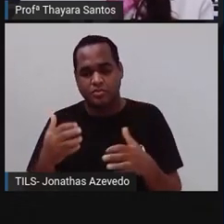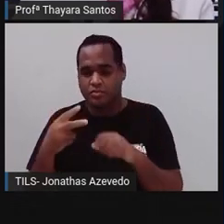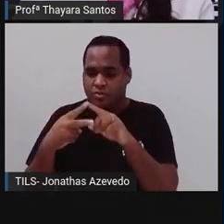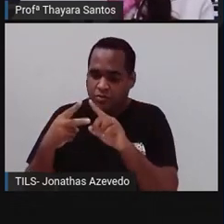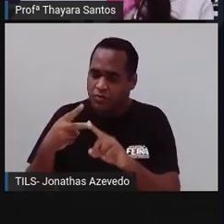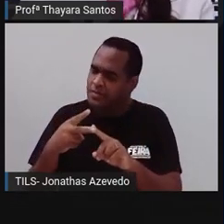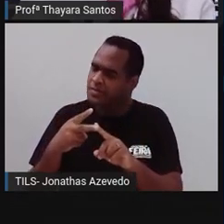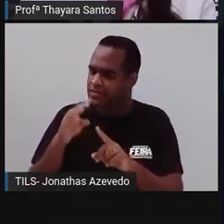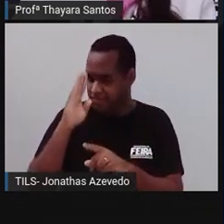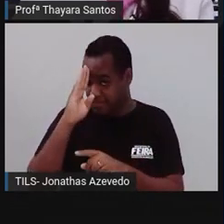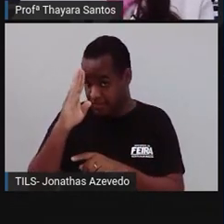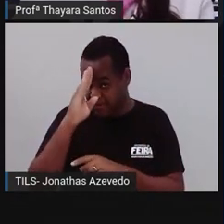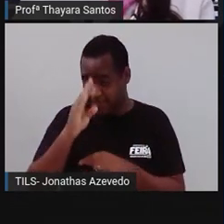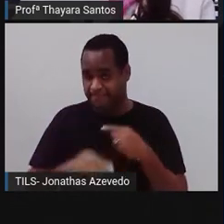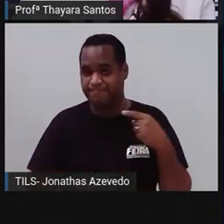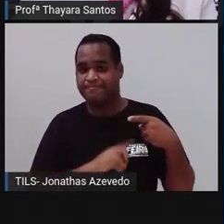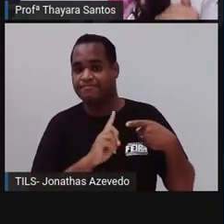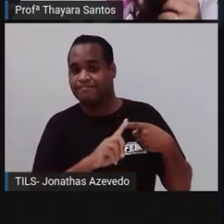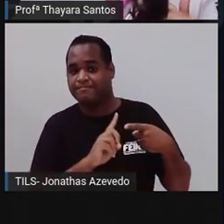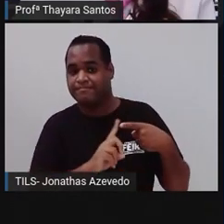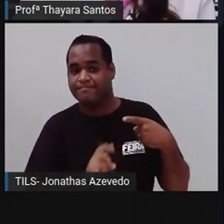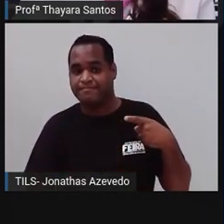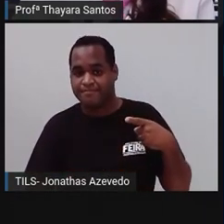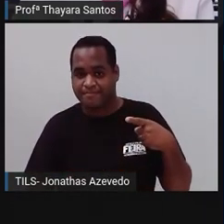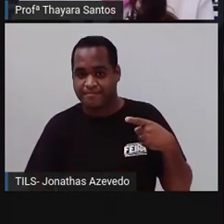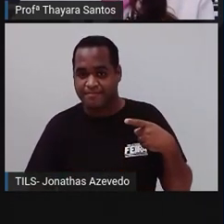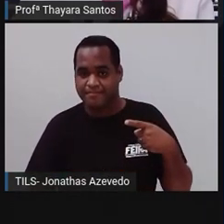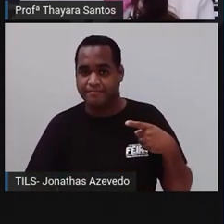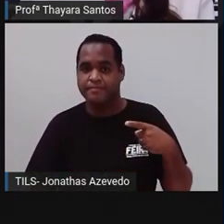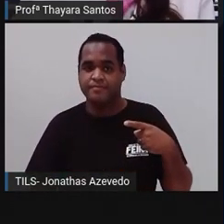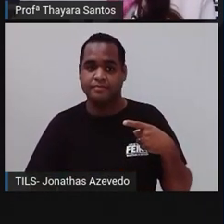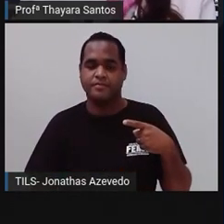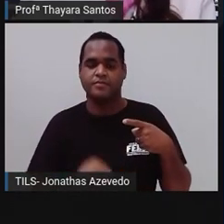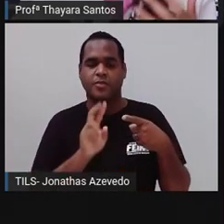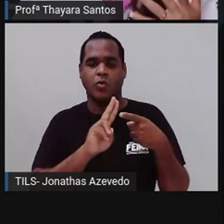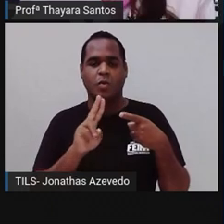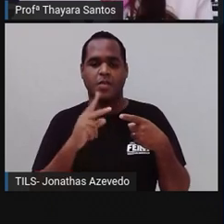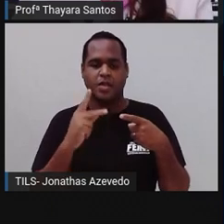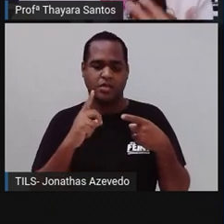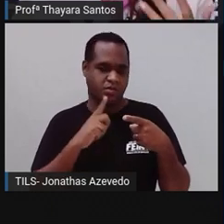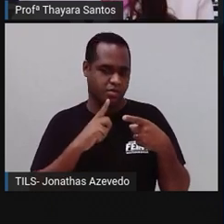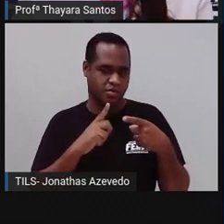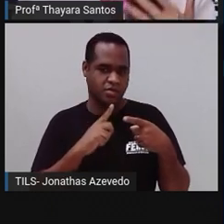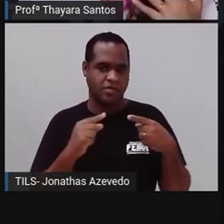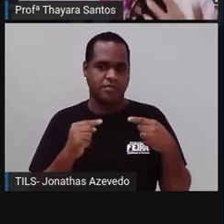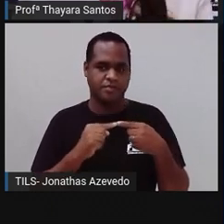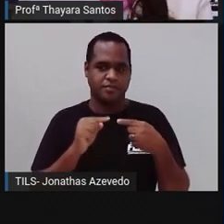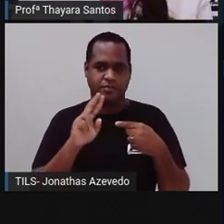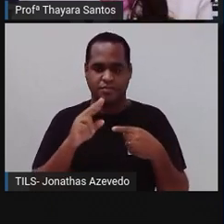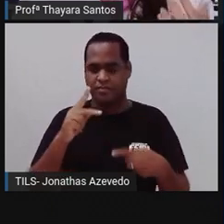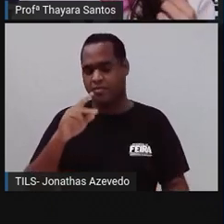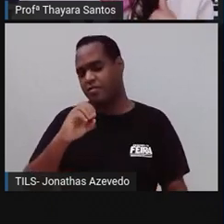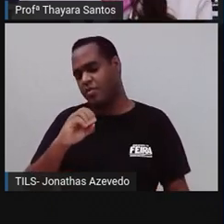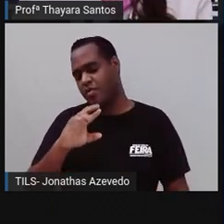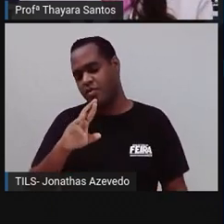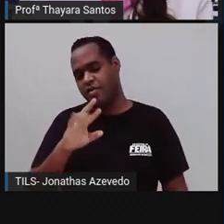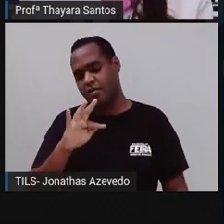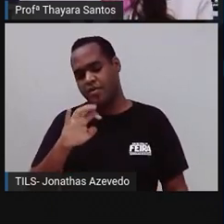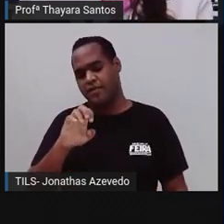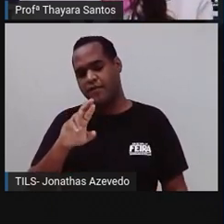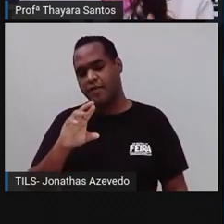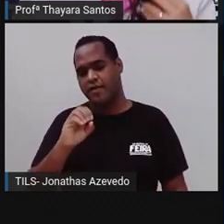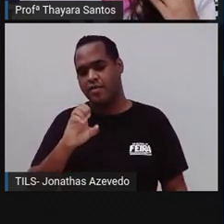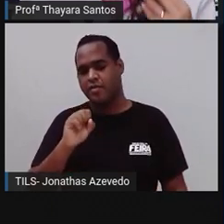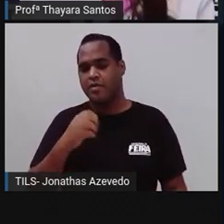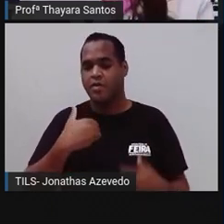bem determinantes. Primeiro, ele tem esse nome, né? Eles receberam esse nome de poríferos porque eles apresentam